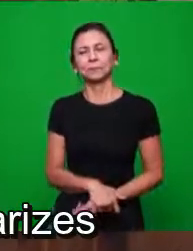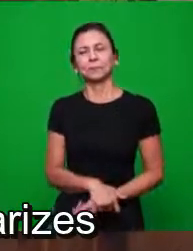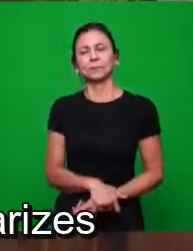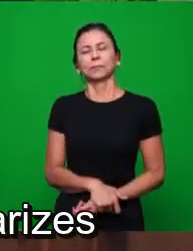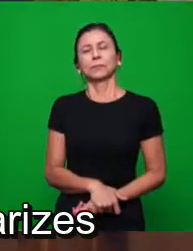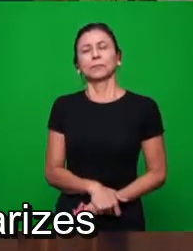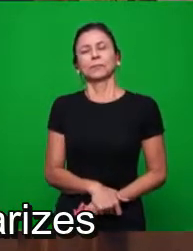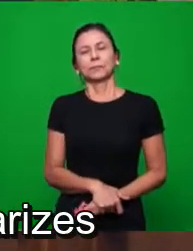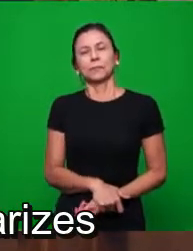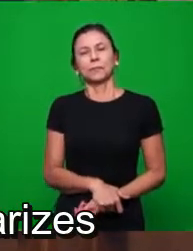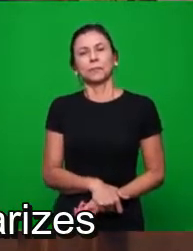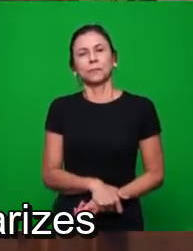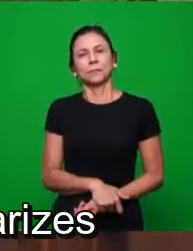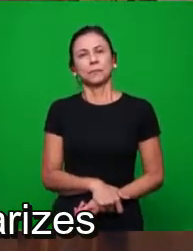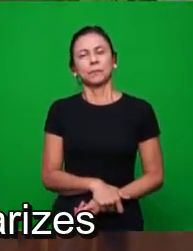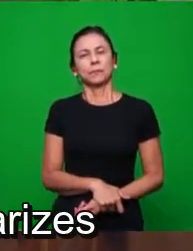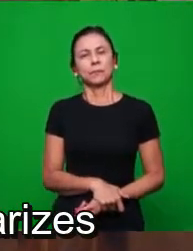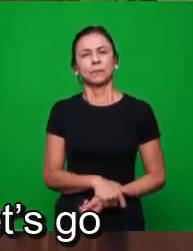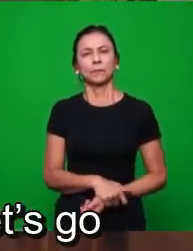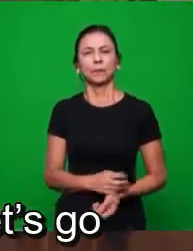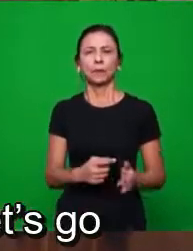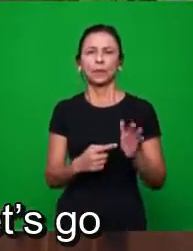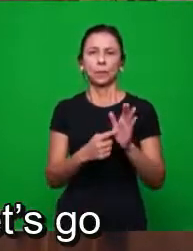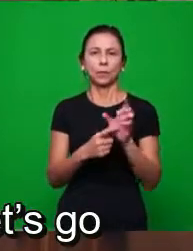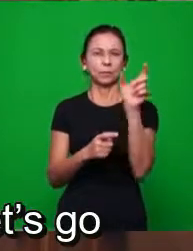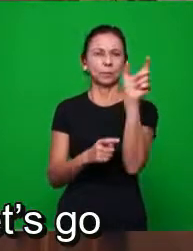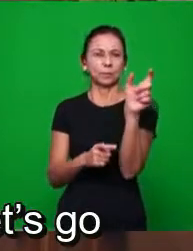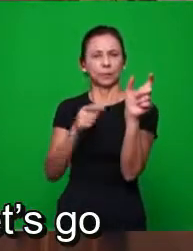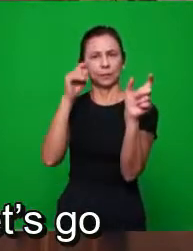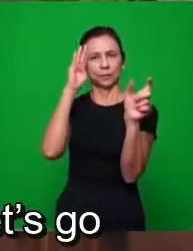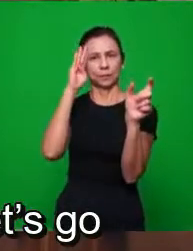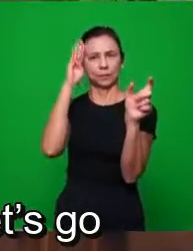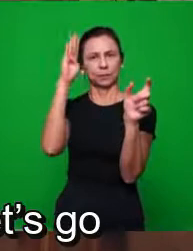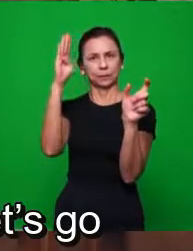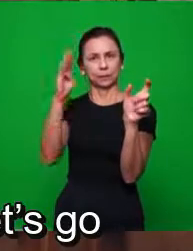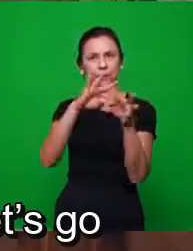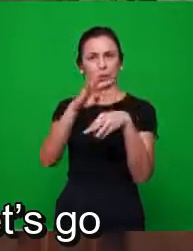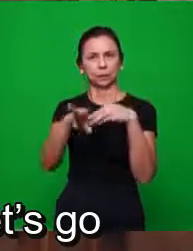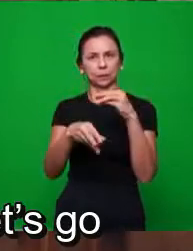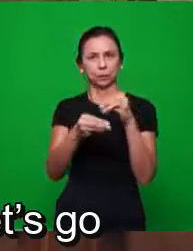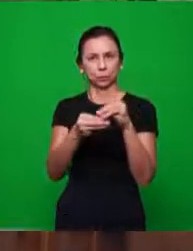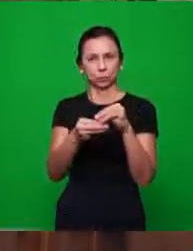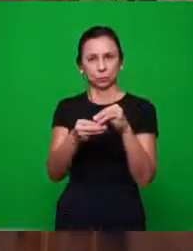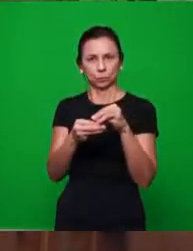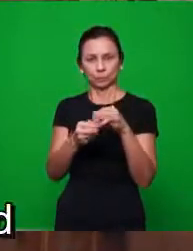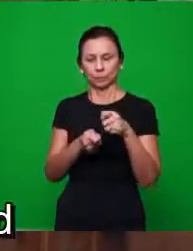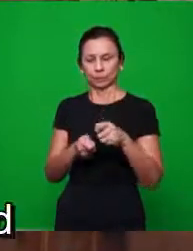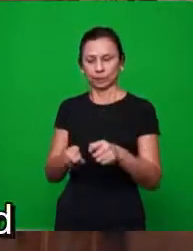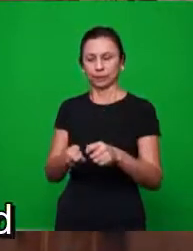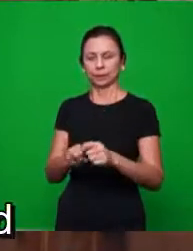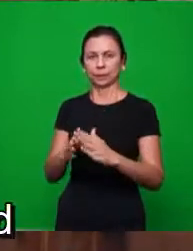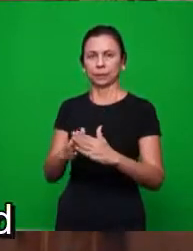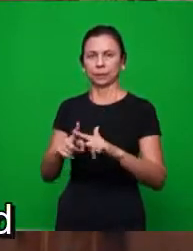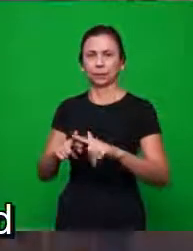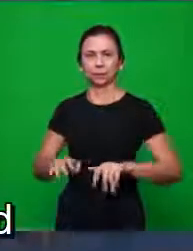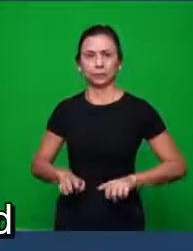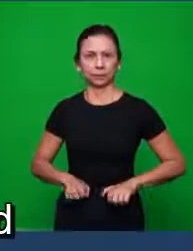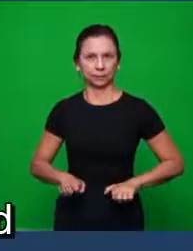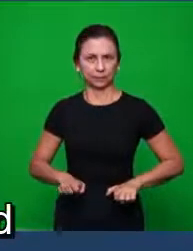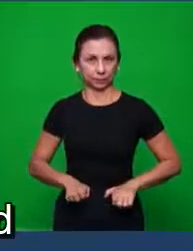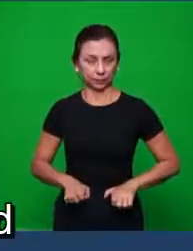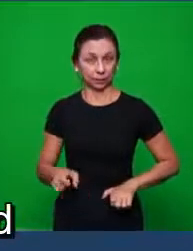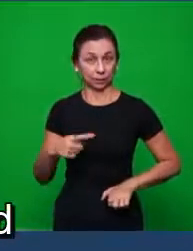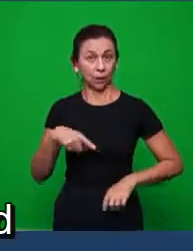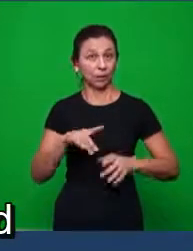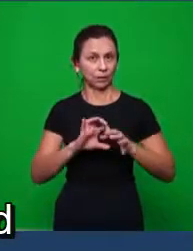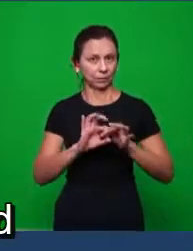Cite a palavra-chave, então, que resume toda a perseguição à igreja de Esmirna. Vamos lá. Agora, estamos